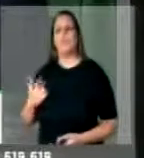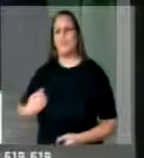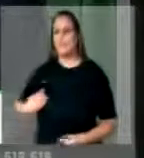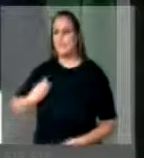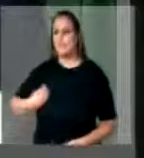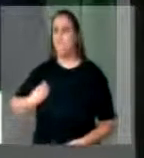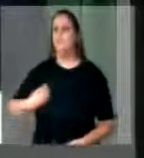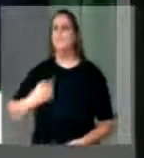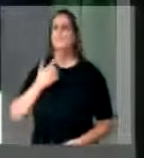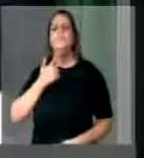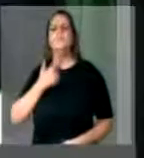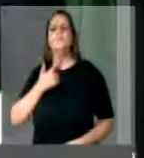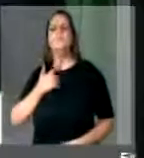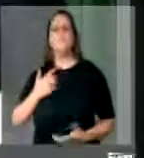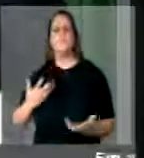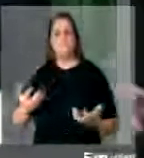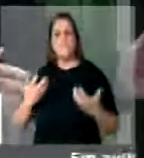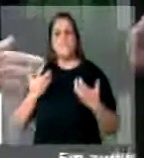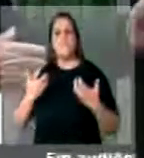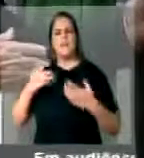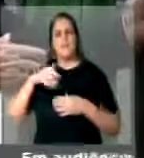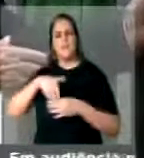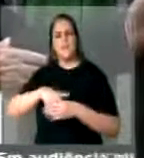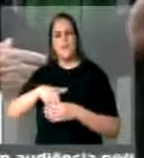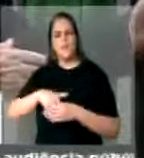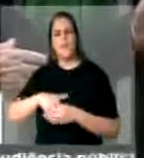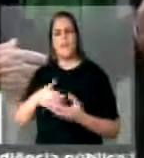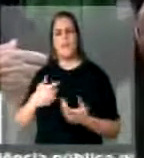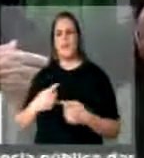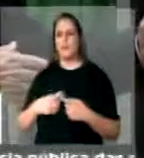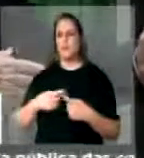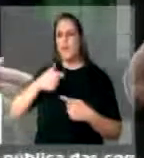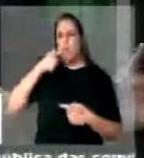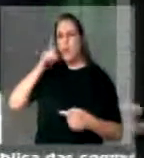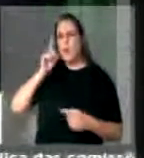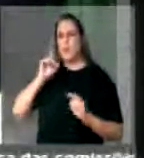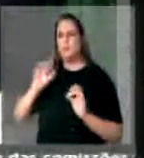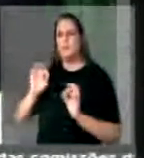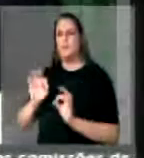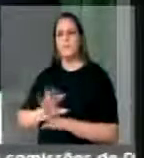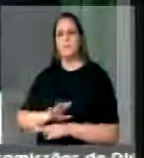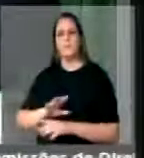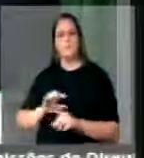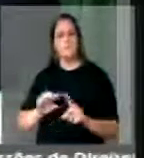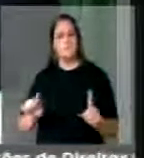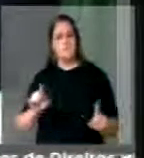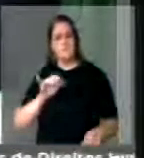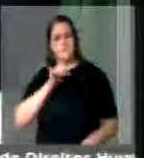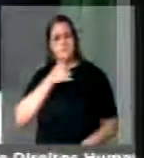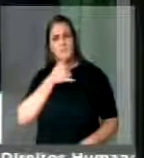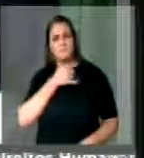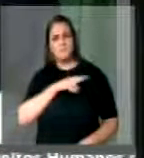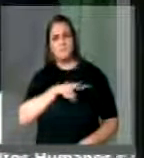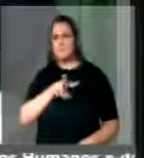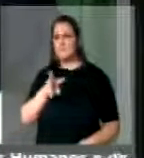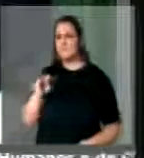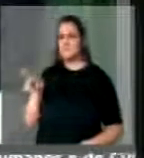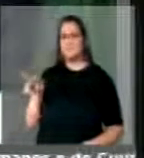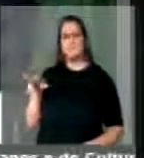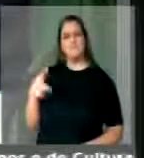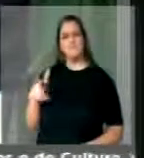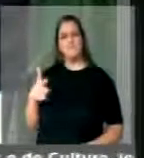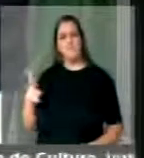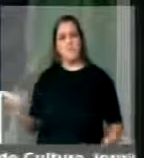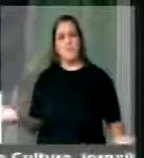nesse plenário para votar hoje a proposta que tiramos ontem da comissão, o que lamentavelmente não me parece estar acontecendo.